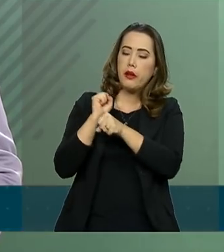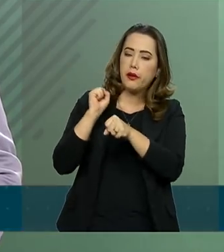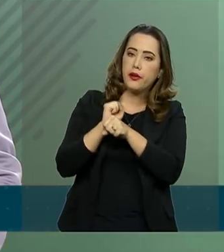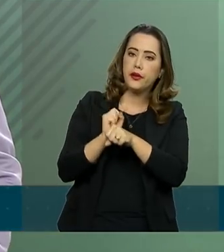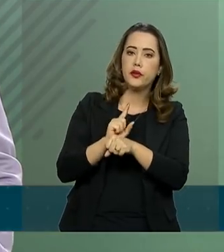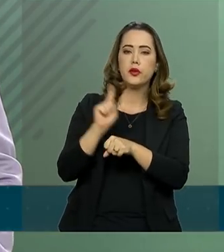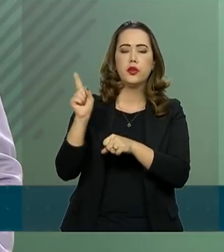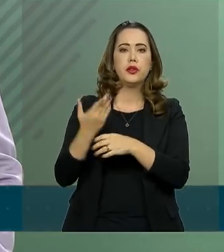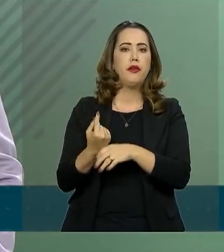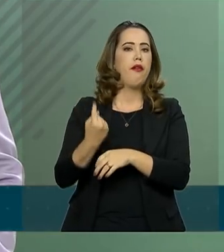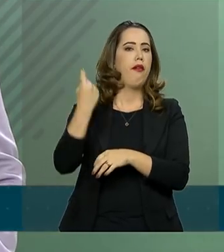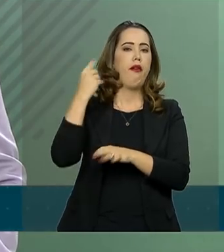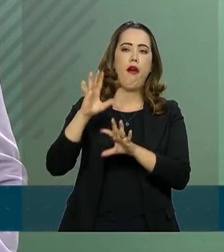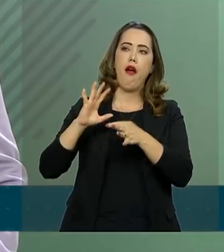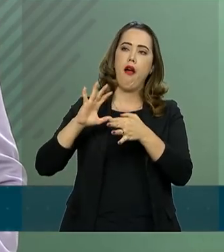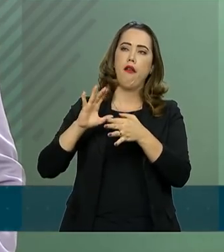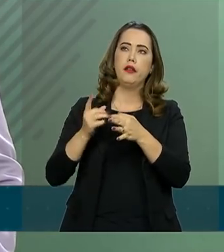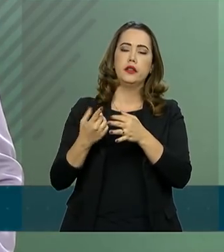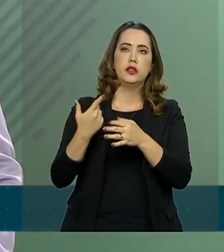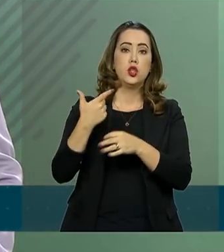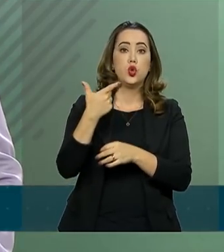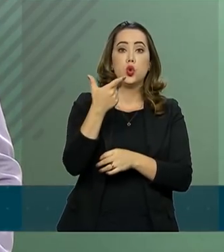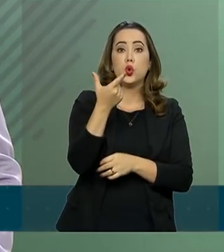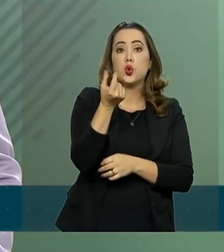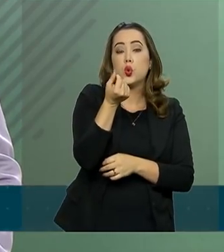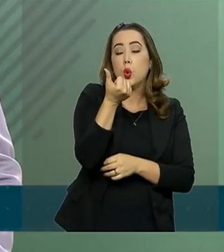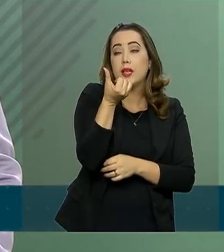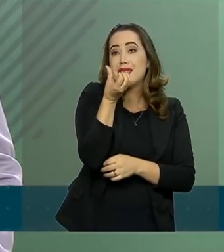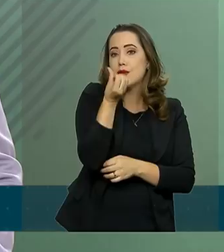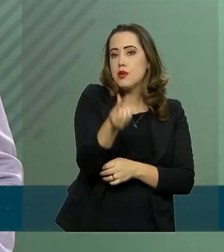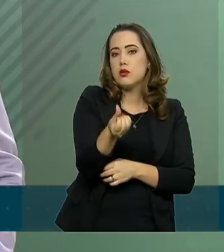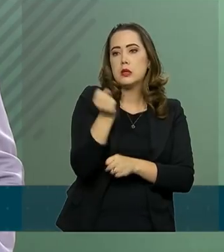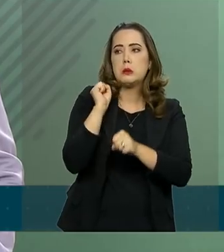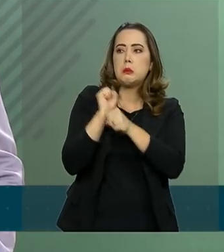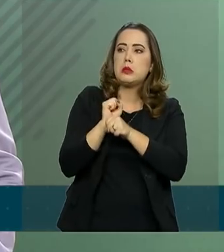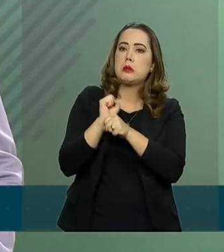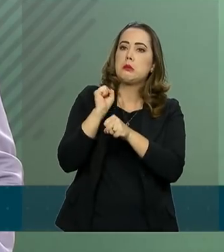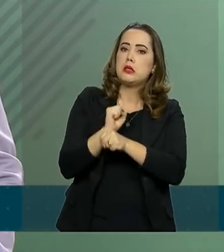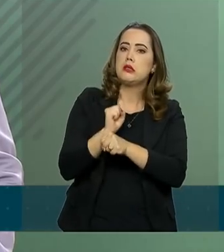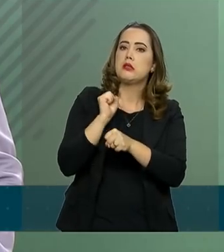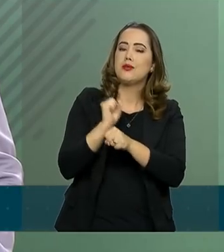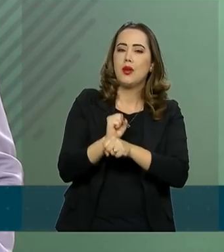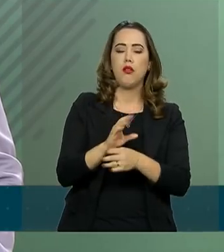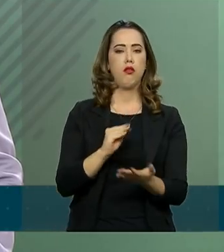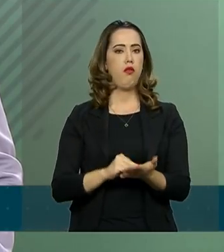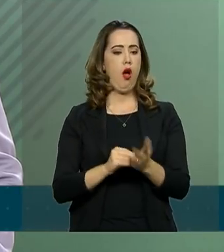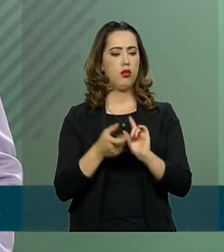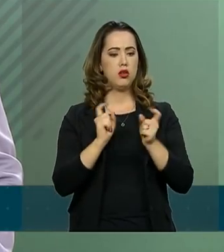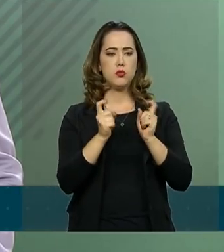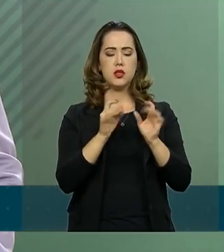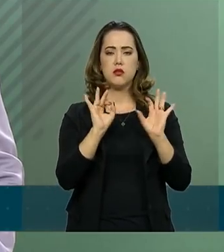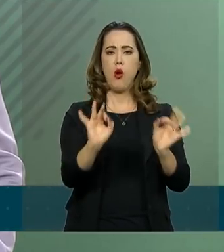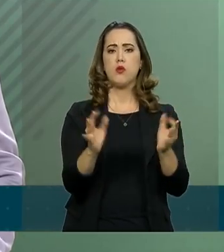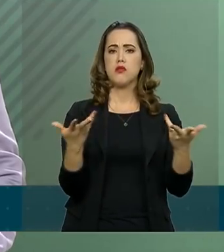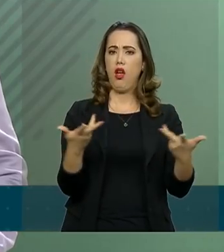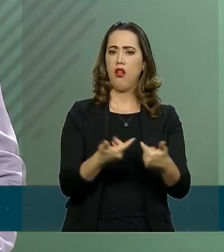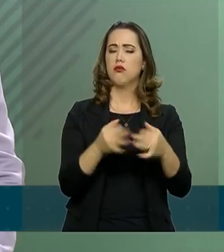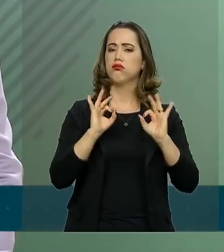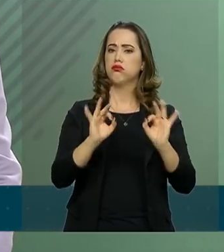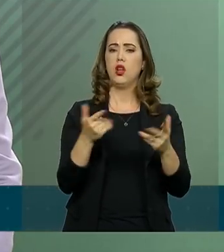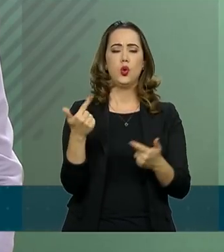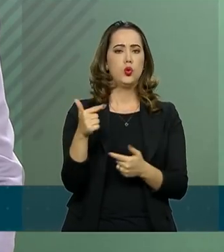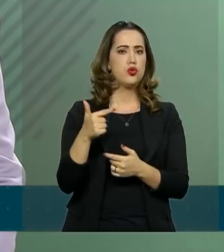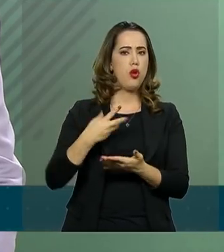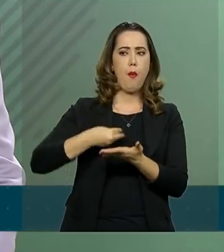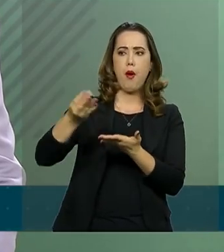as Olimpíadas de 2016 e, por falta de uma gestão mais eficaz, não